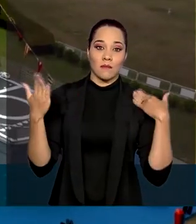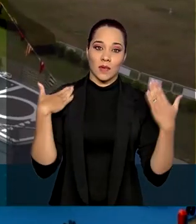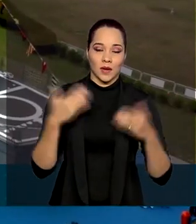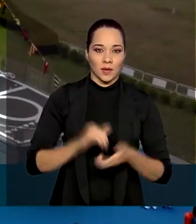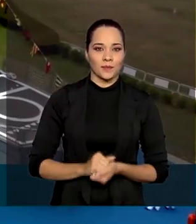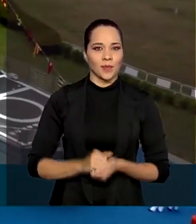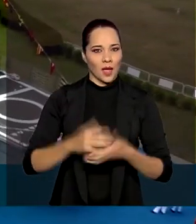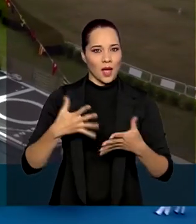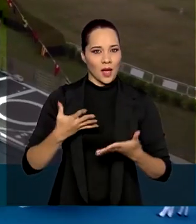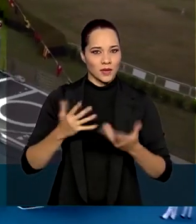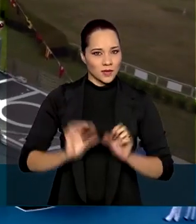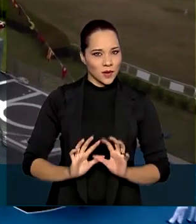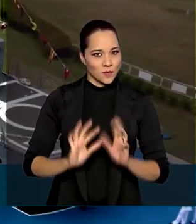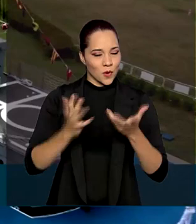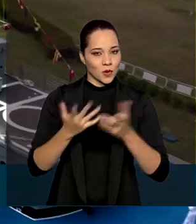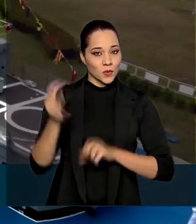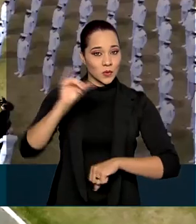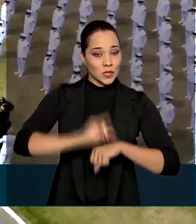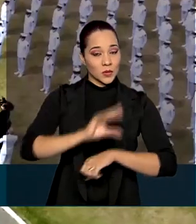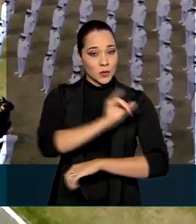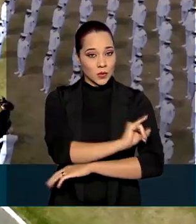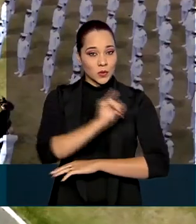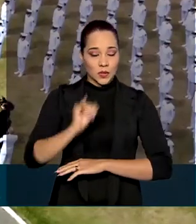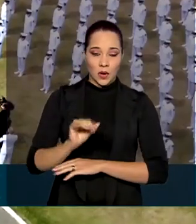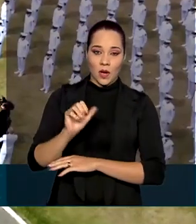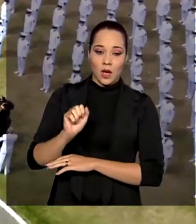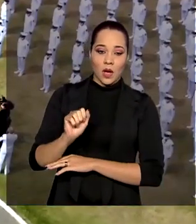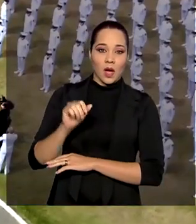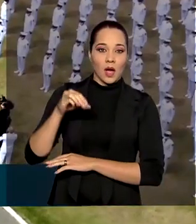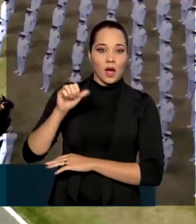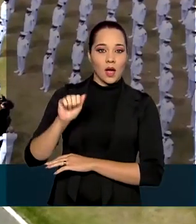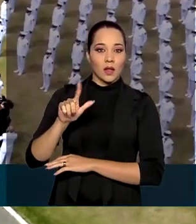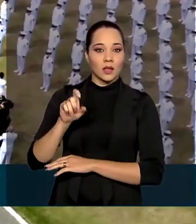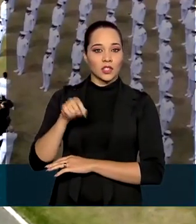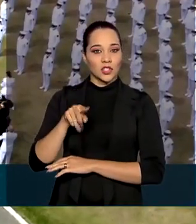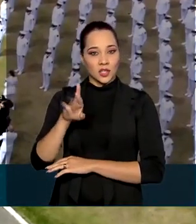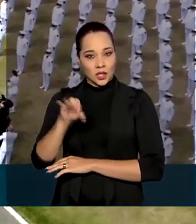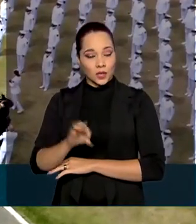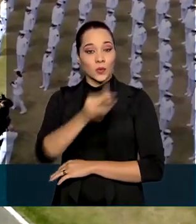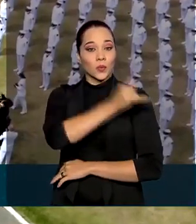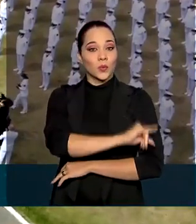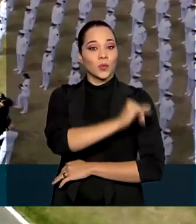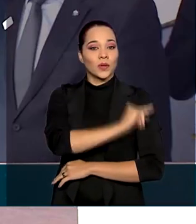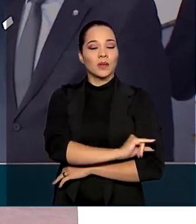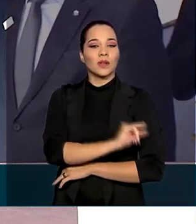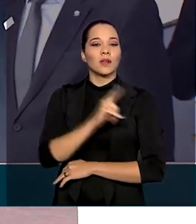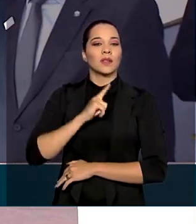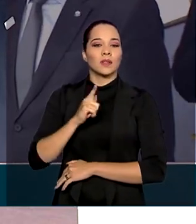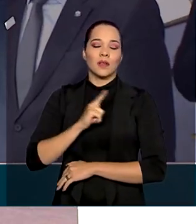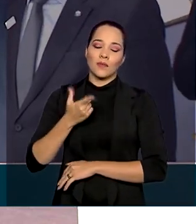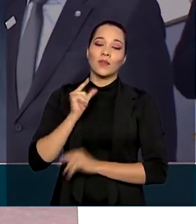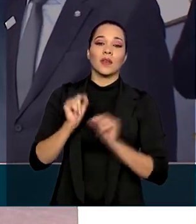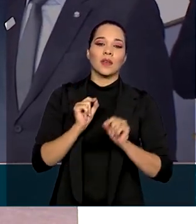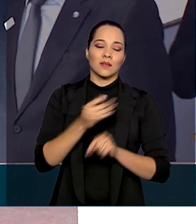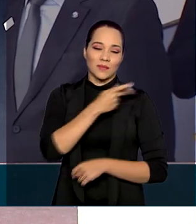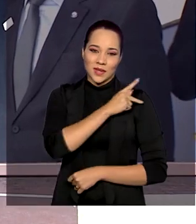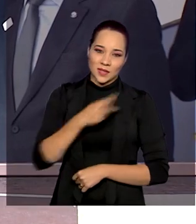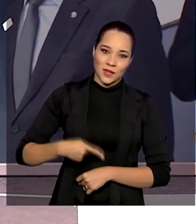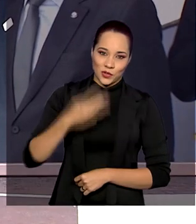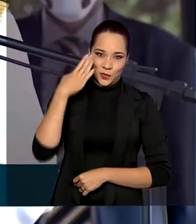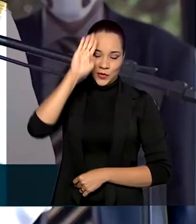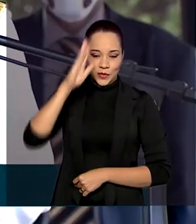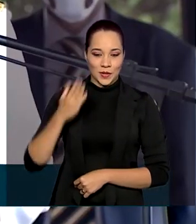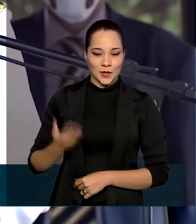cerimônia de formatura no Centro de Instrução Almirante Alexandrino, no Rio de Janeiro, contou com a presença do presidente Jair